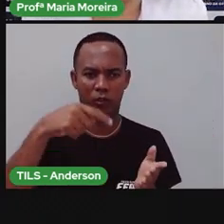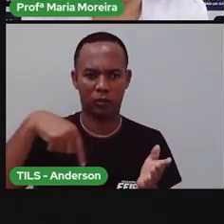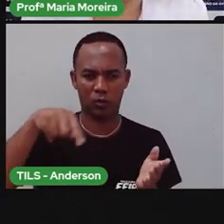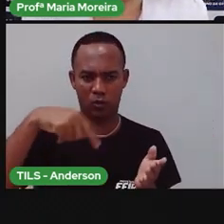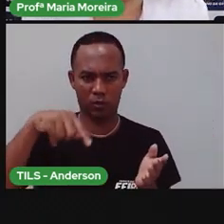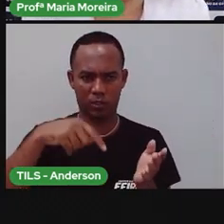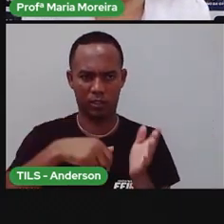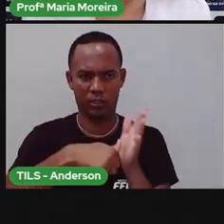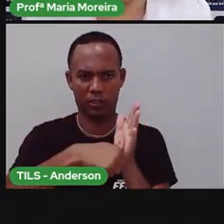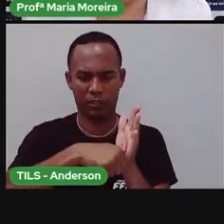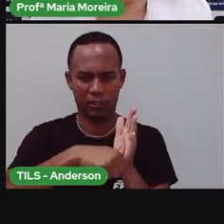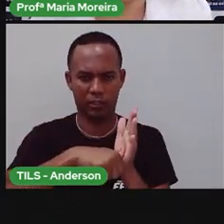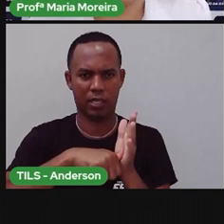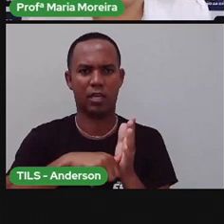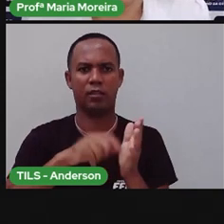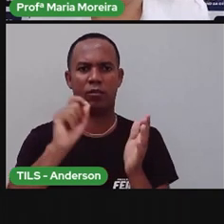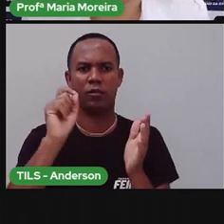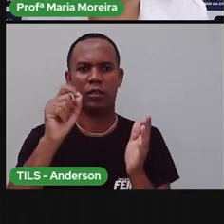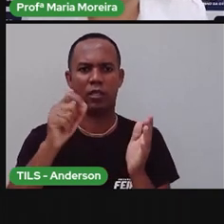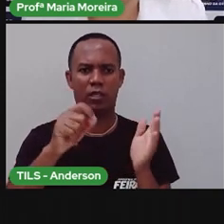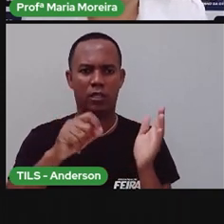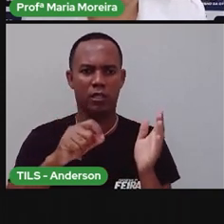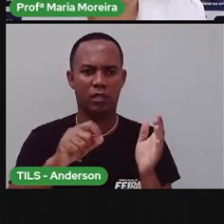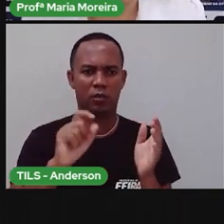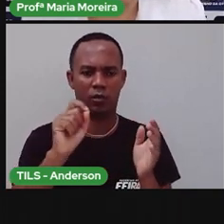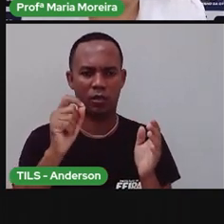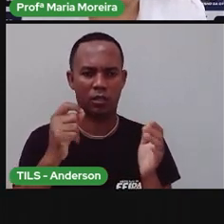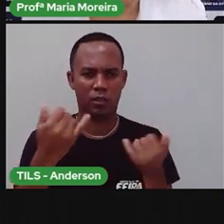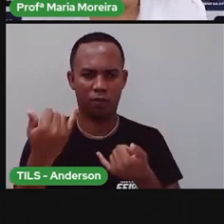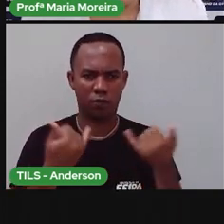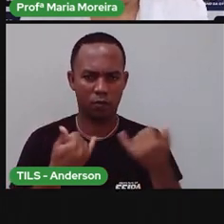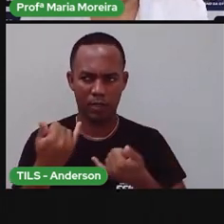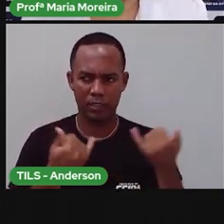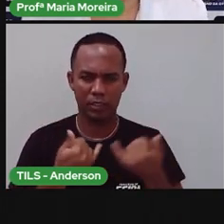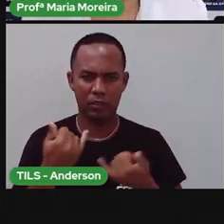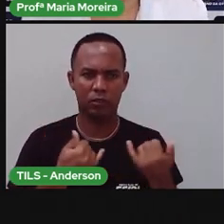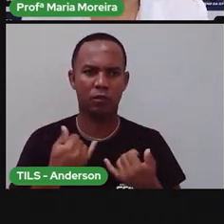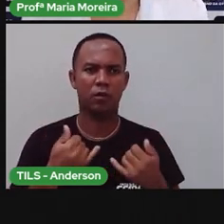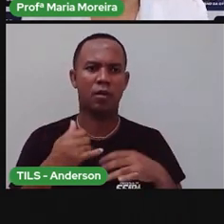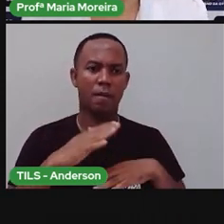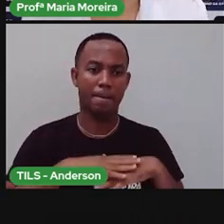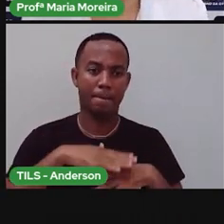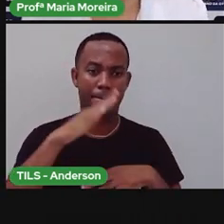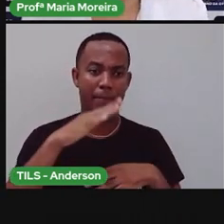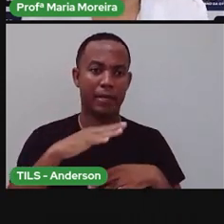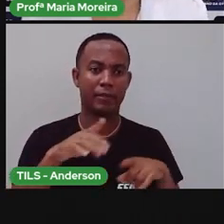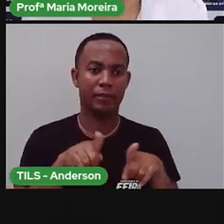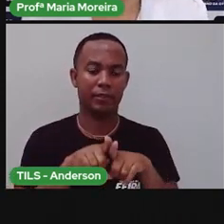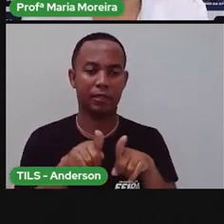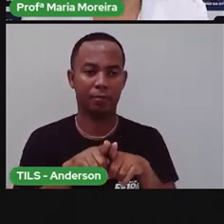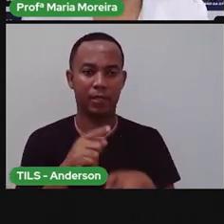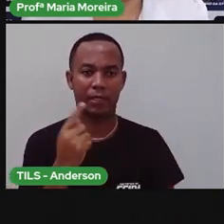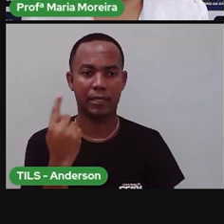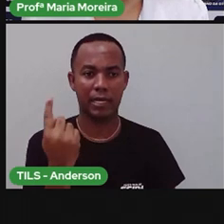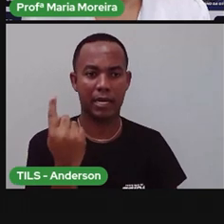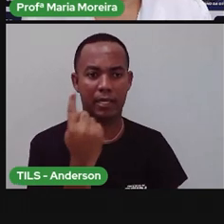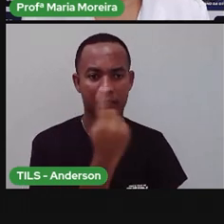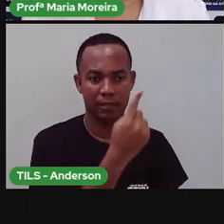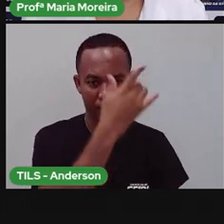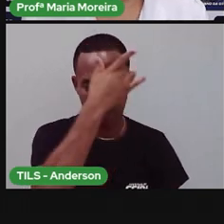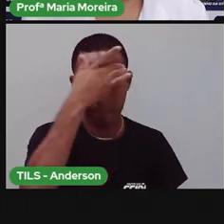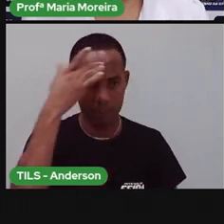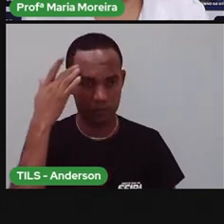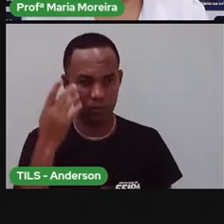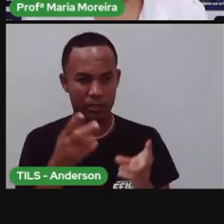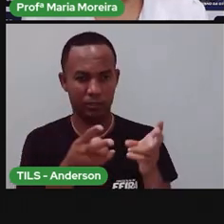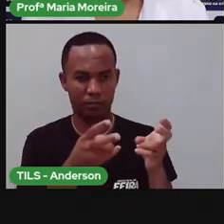feita através de documentos que carregam as nossas informações. Mas sim a forma como cada pessoa se percebe e